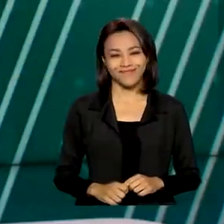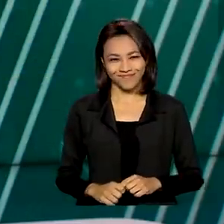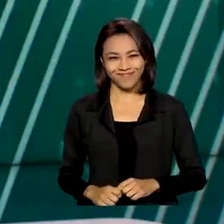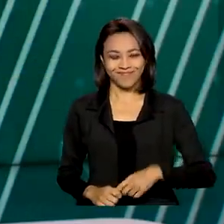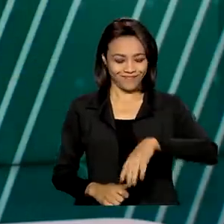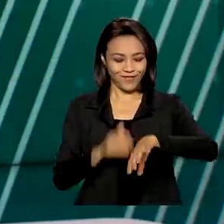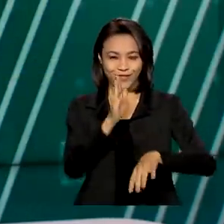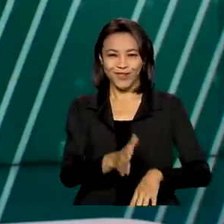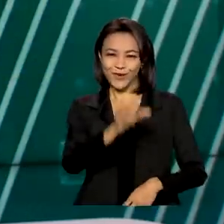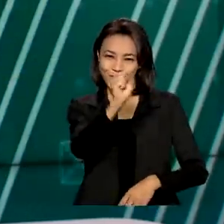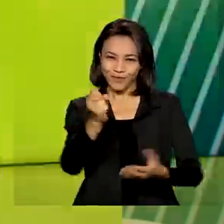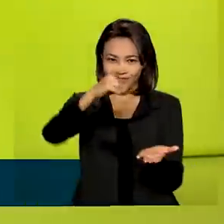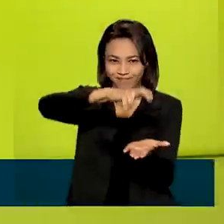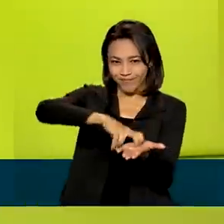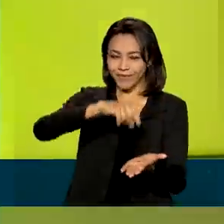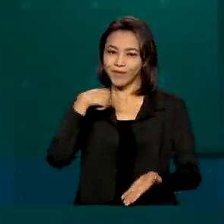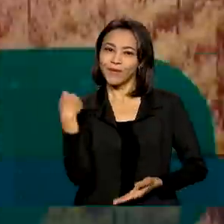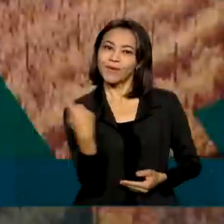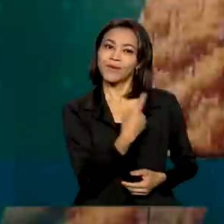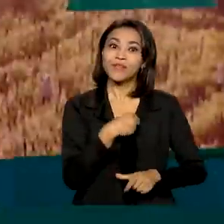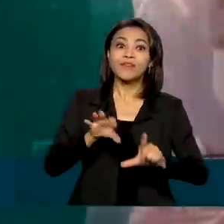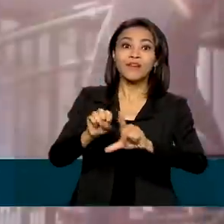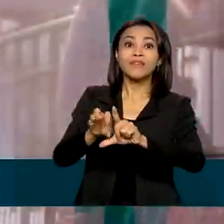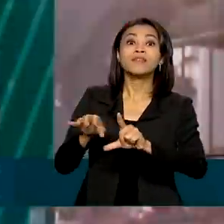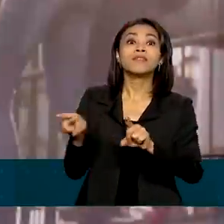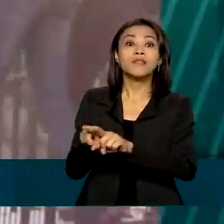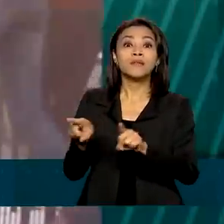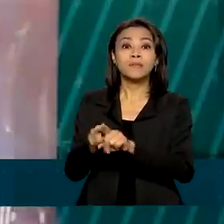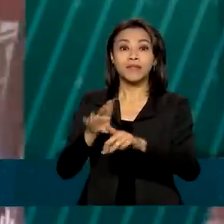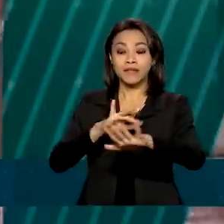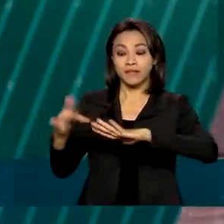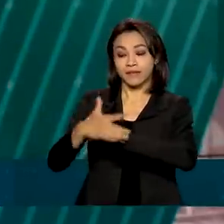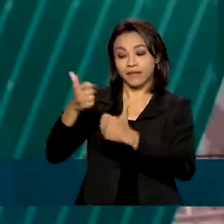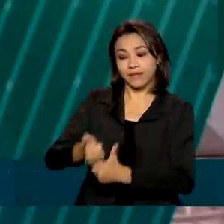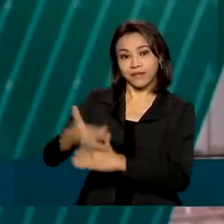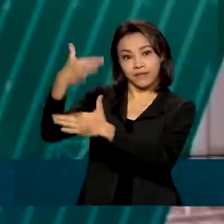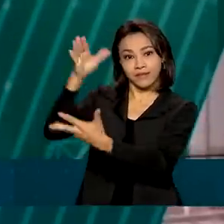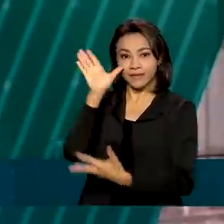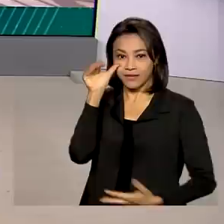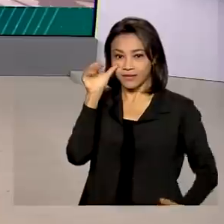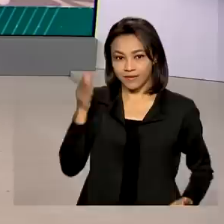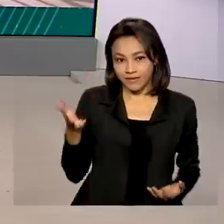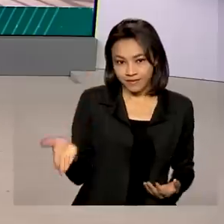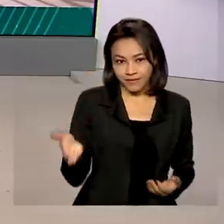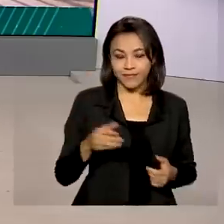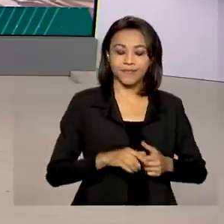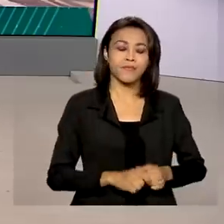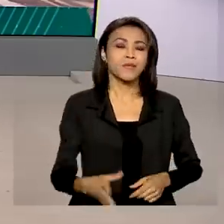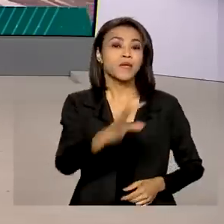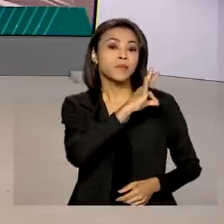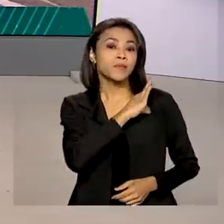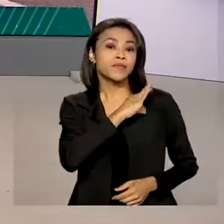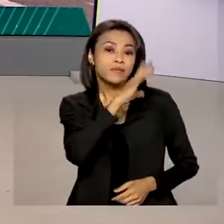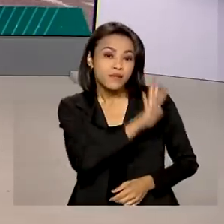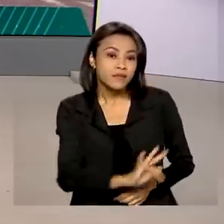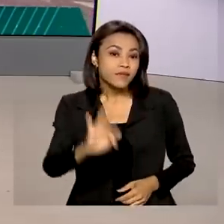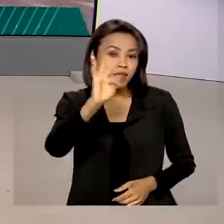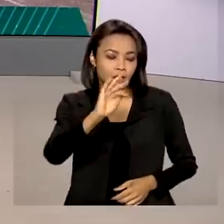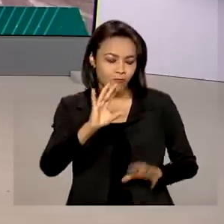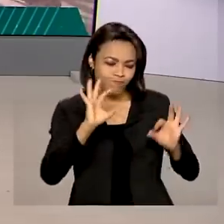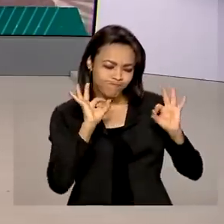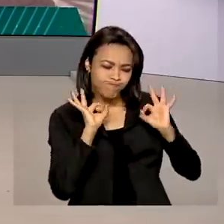São 8 horas da manhã, nós estamos ao vivo também pelas redes sociais. A Polícia Federal